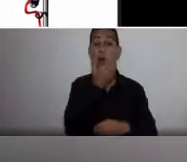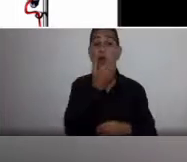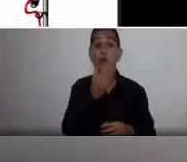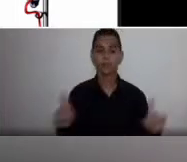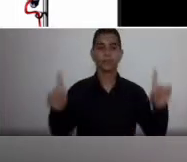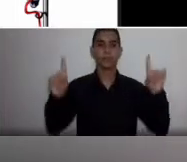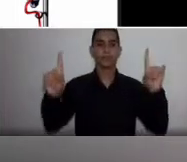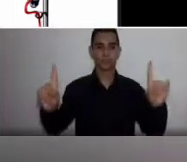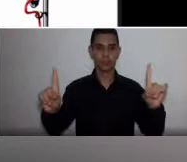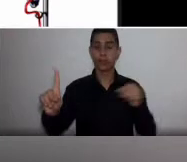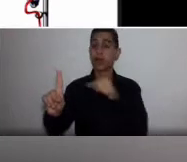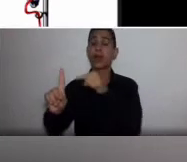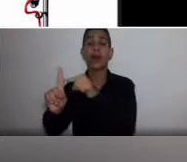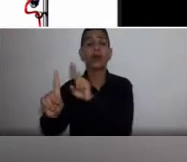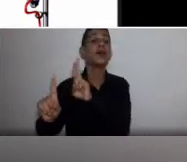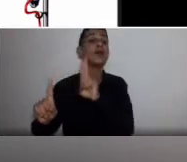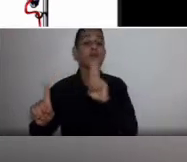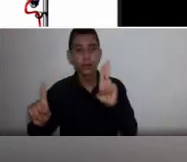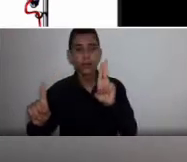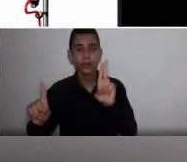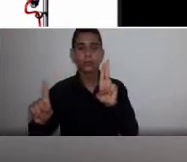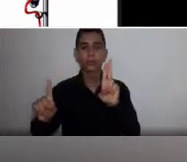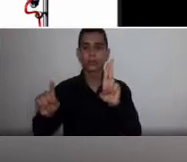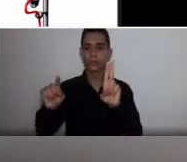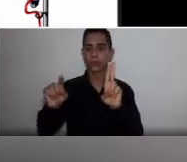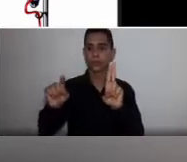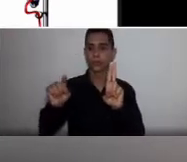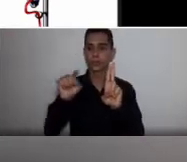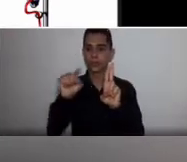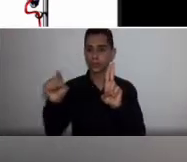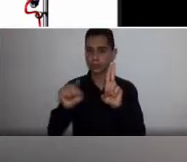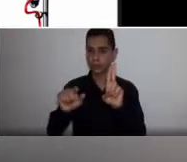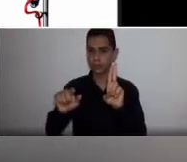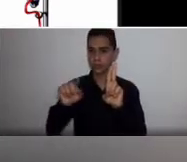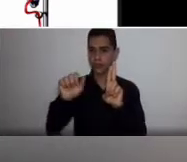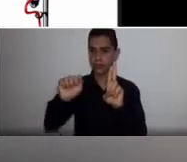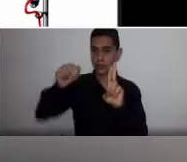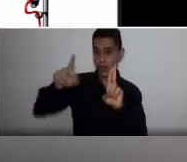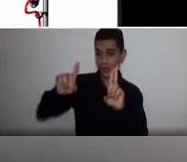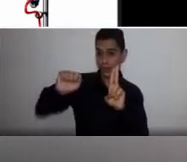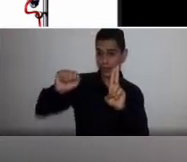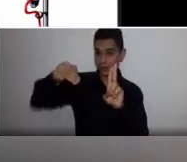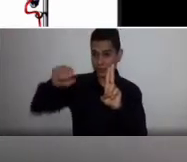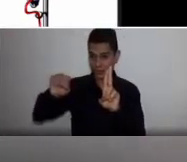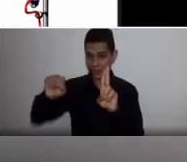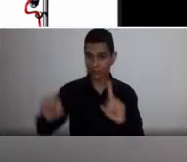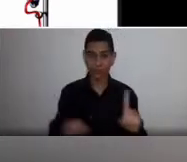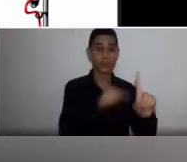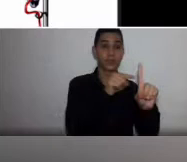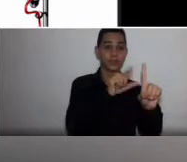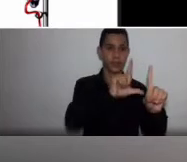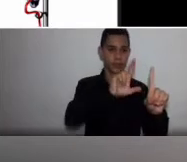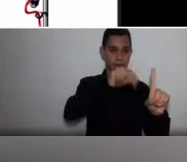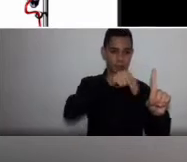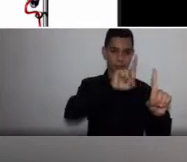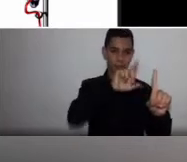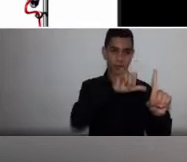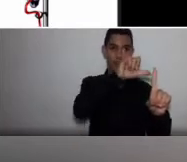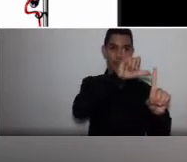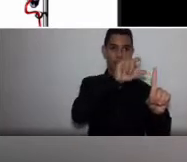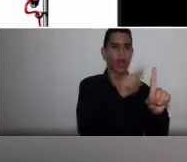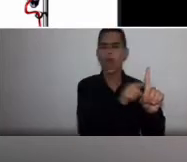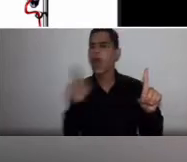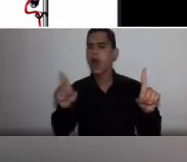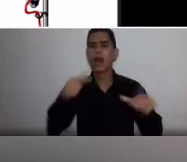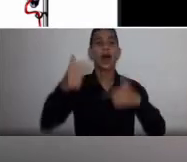chamados Adam e Landy, que trabalhavam na meio clínica nos Estados Unidos, eles criaram